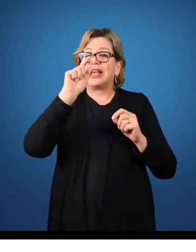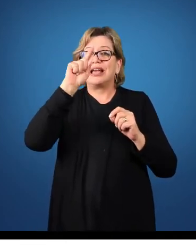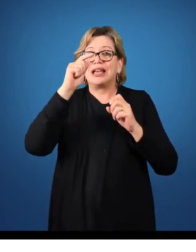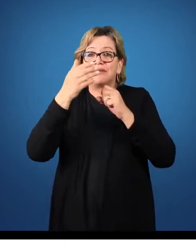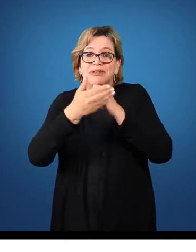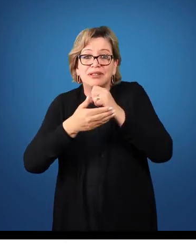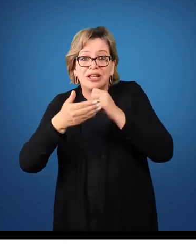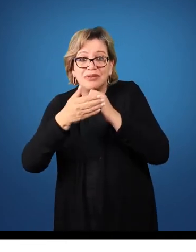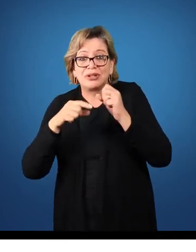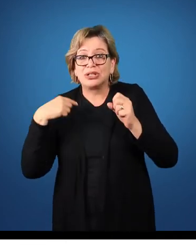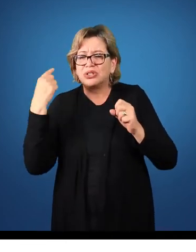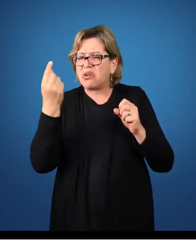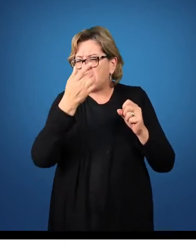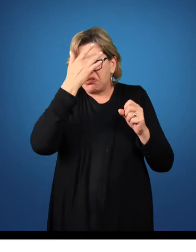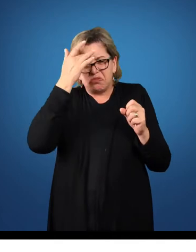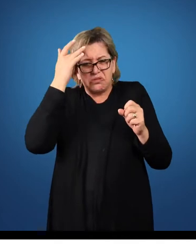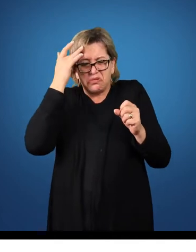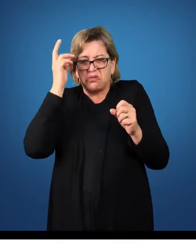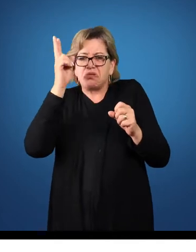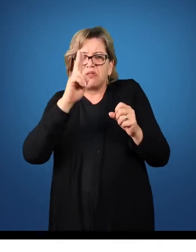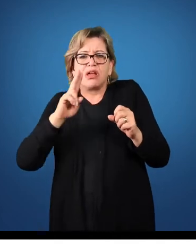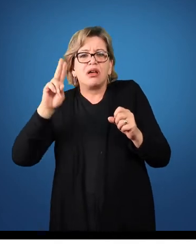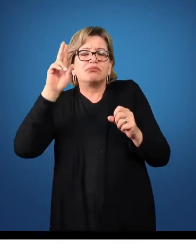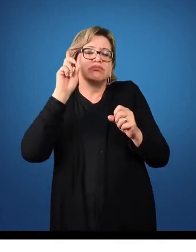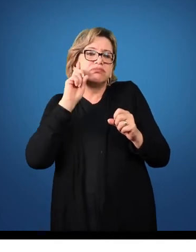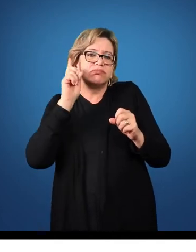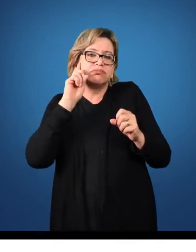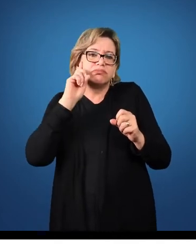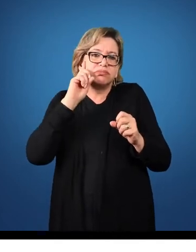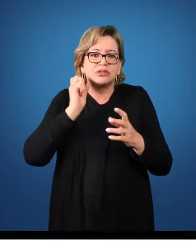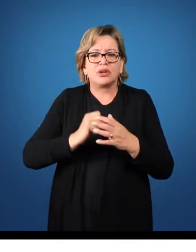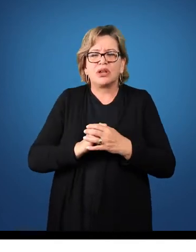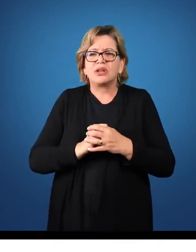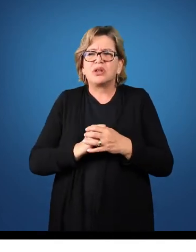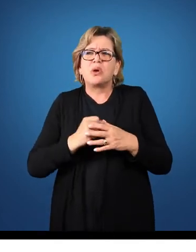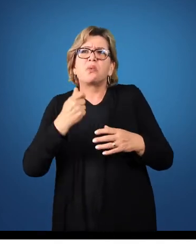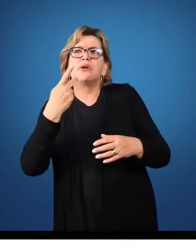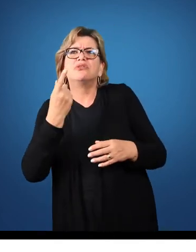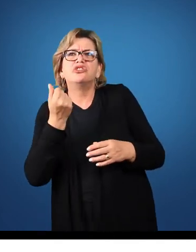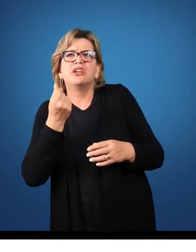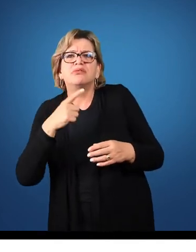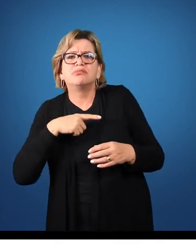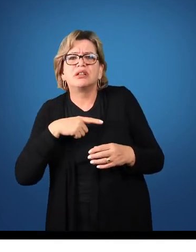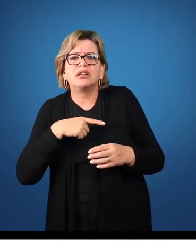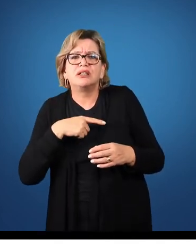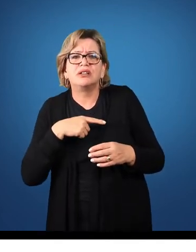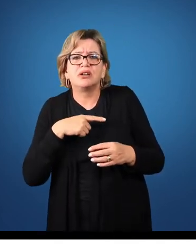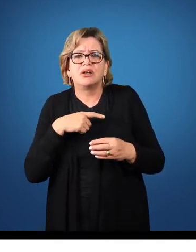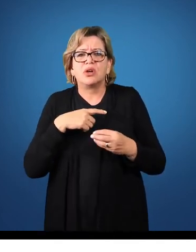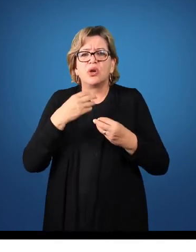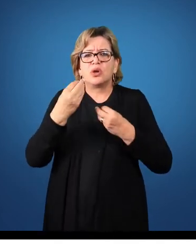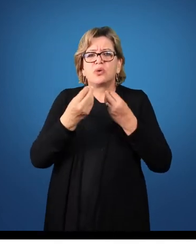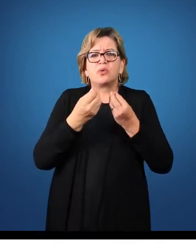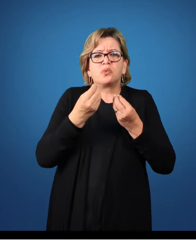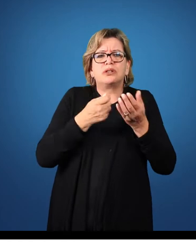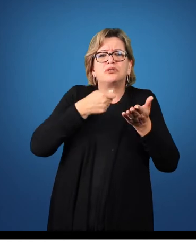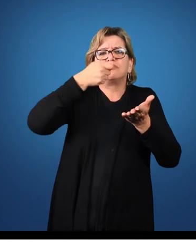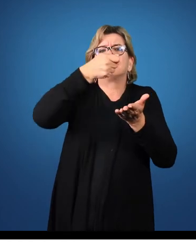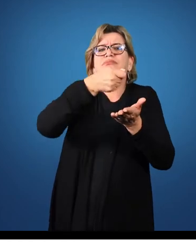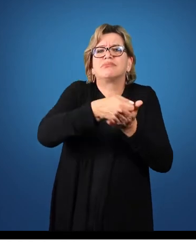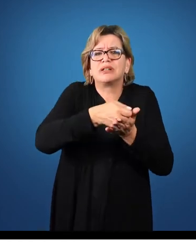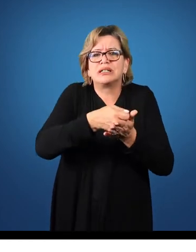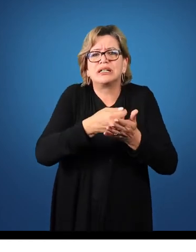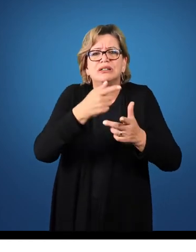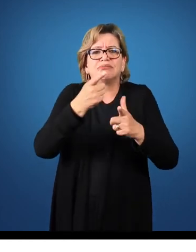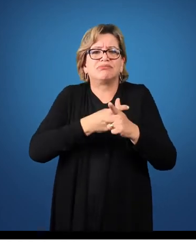pessoas físicas, utilizamos no dia a dia. Quanto que eu tenho de dinheiro no meu bolso e quanto que eu estou pagando